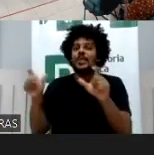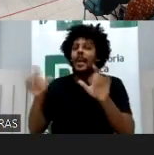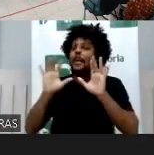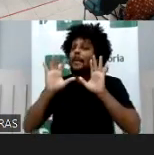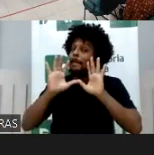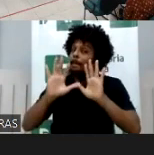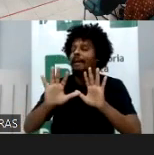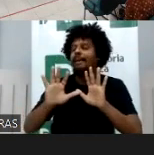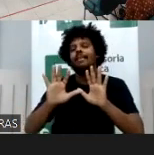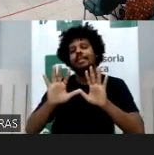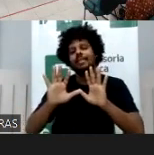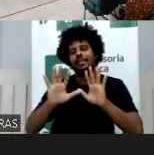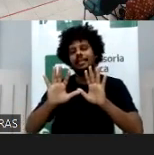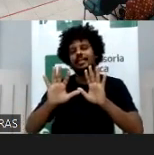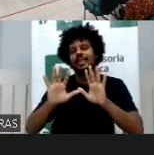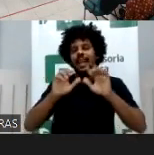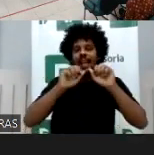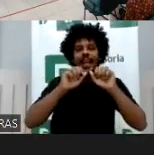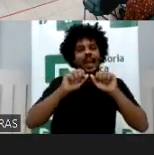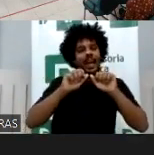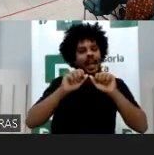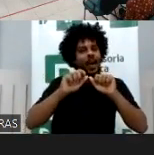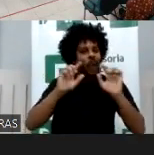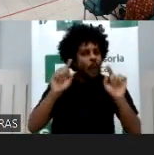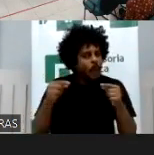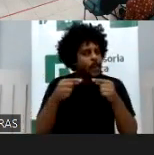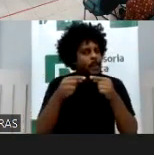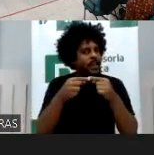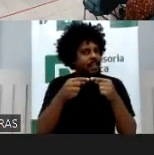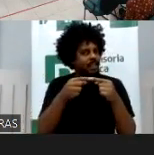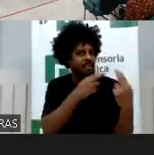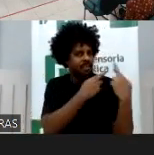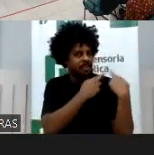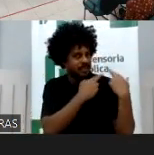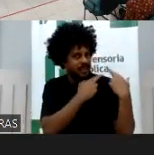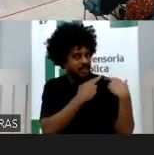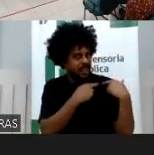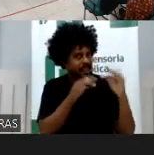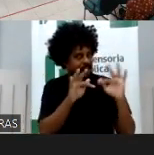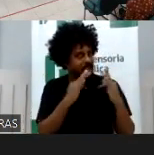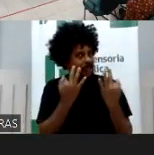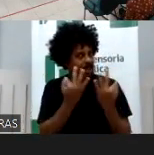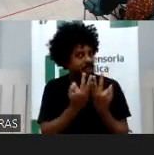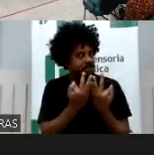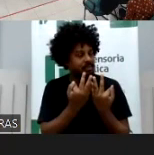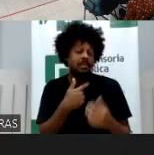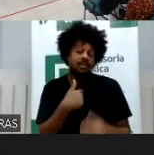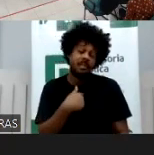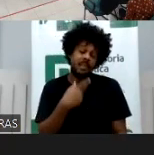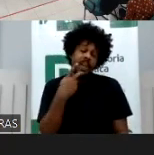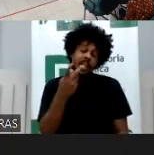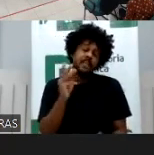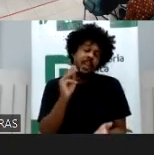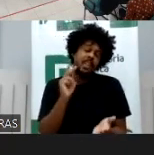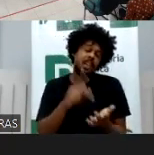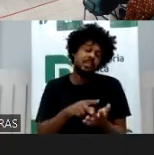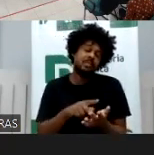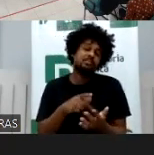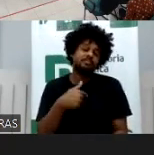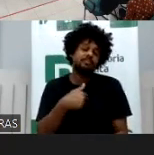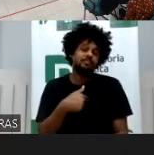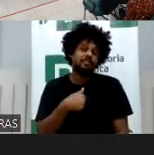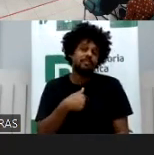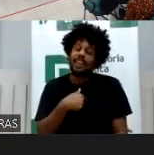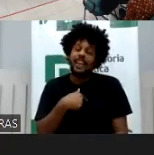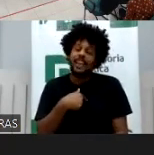efetivamente, com o exercício da parentalidade responsável, eu cometo, eu confesso esse pecado, eventualmente